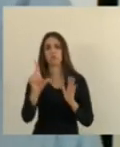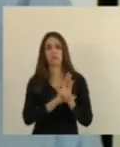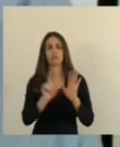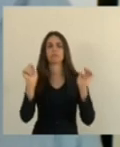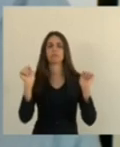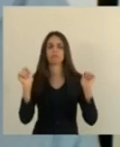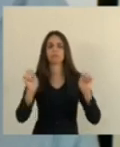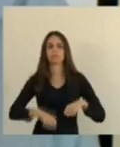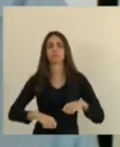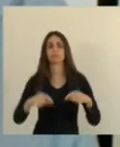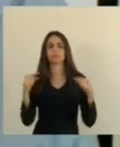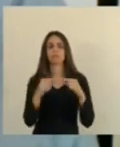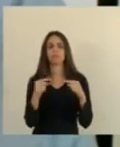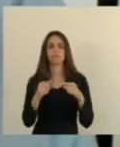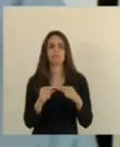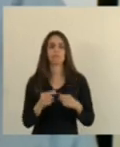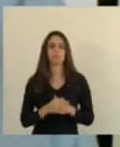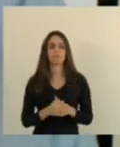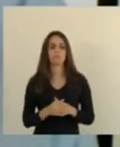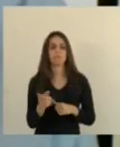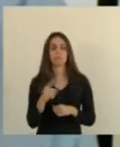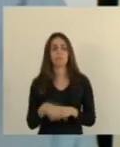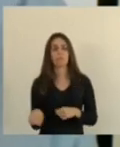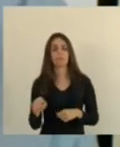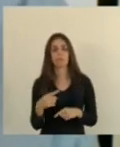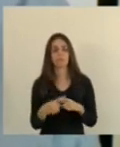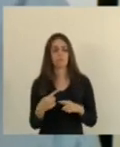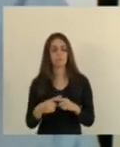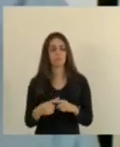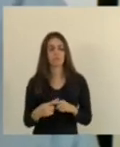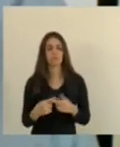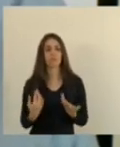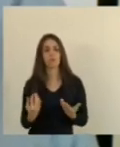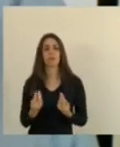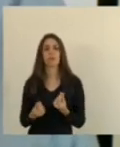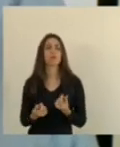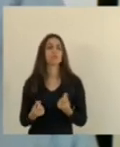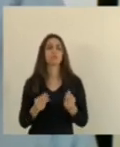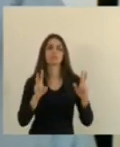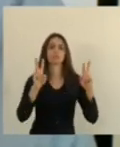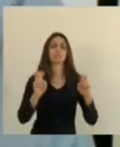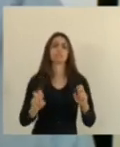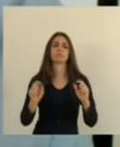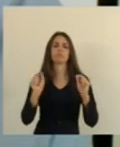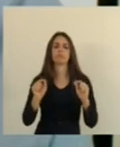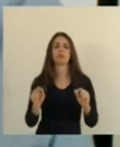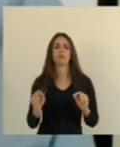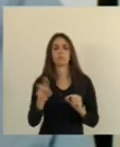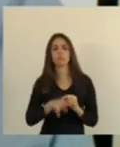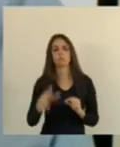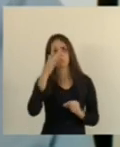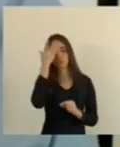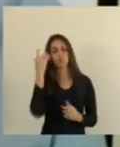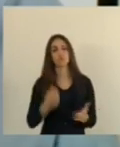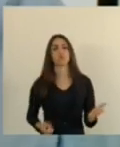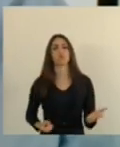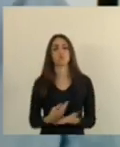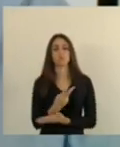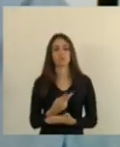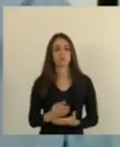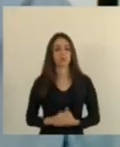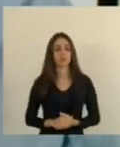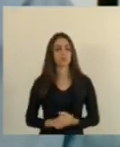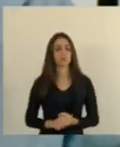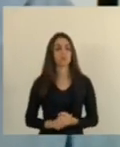inciso 5 de produção e consumo ou seja no meu entender uma matéria sim de direito do consumidor eu vou